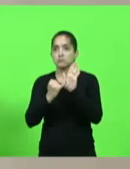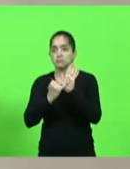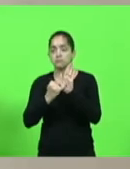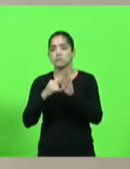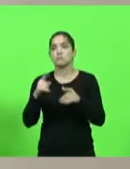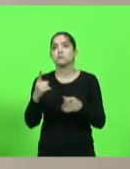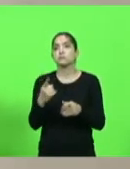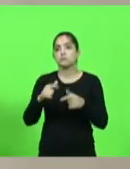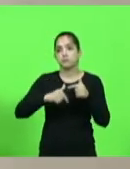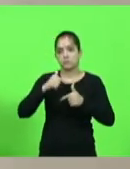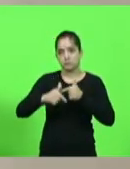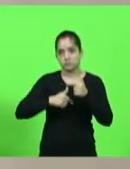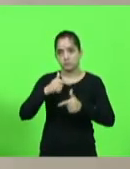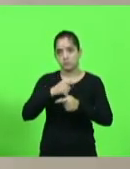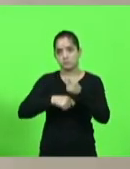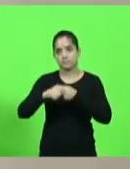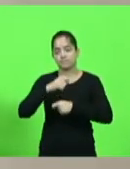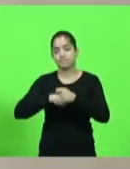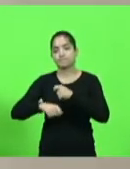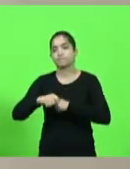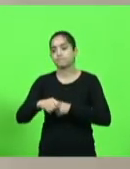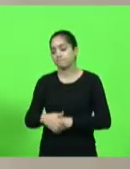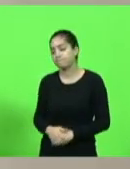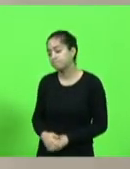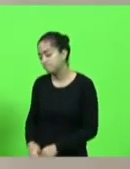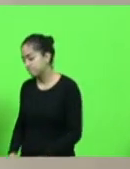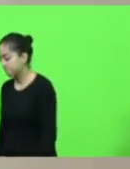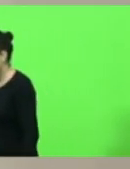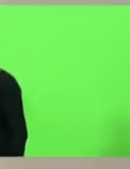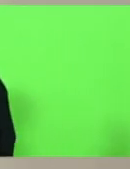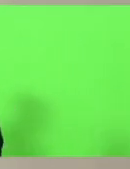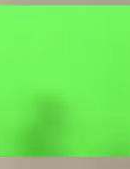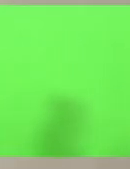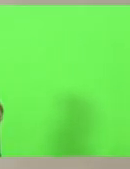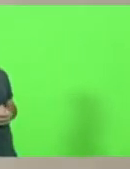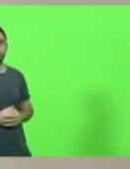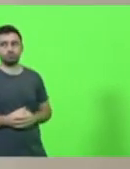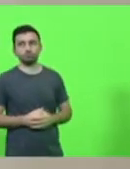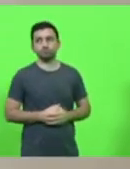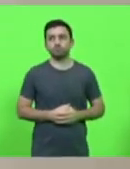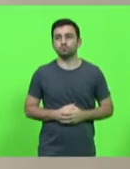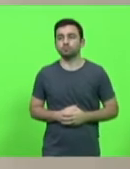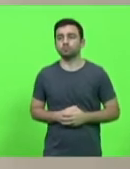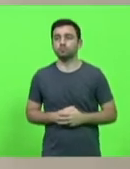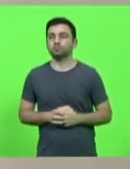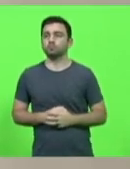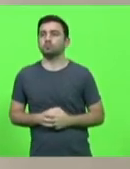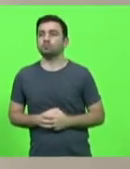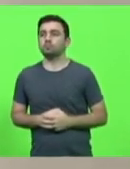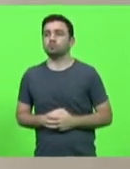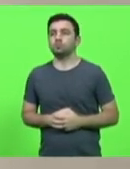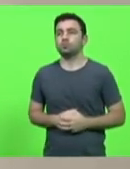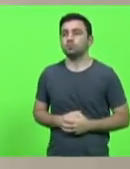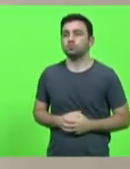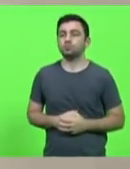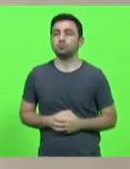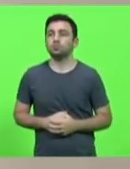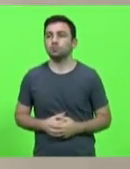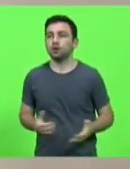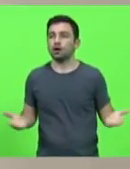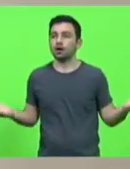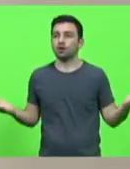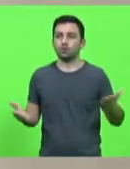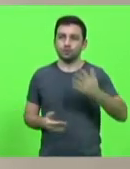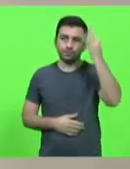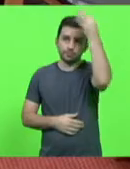Comissão de Trabalho, Administração e Serviço Público. Em discussão. Presidente. Com a palavra, deputado Fabiano da